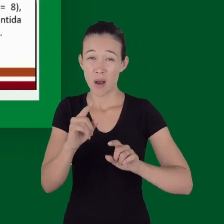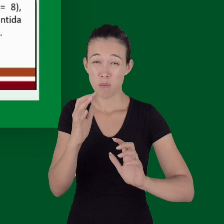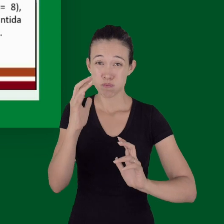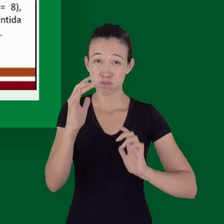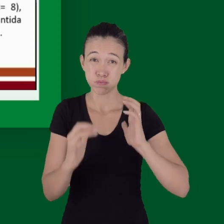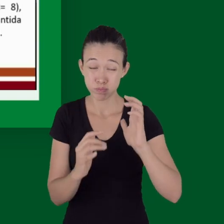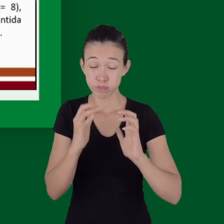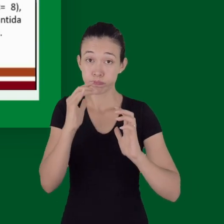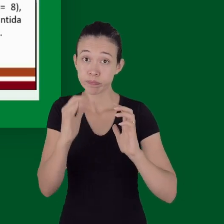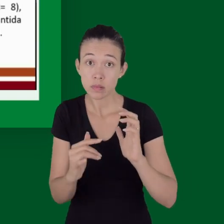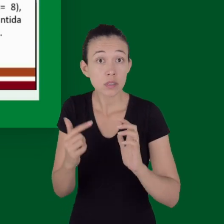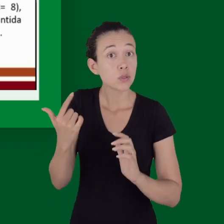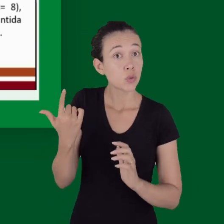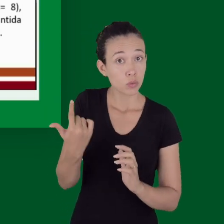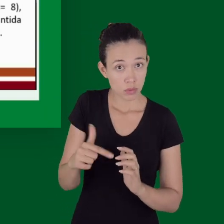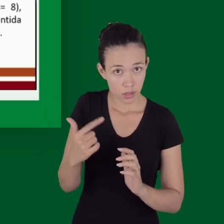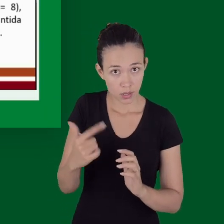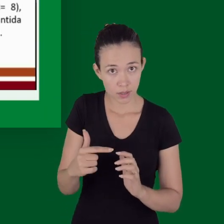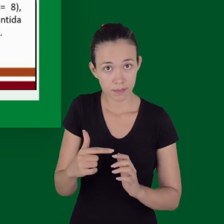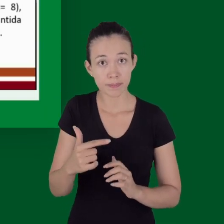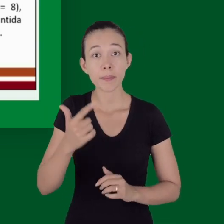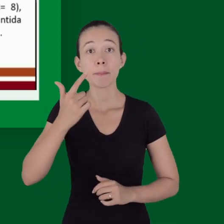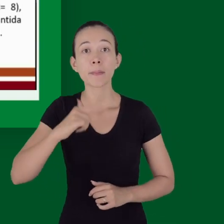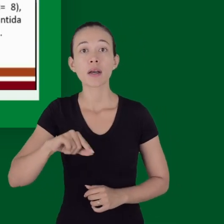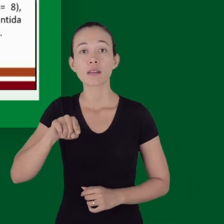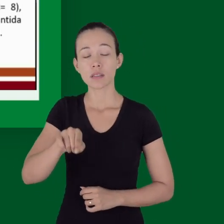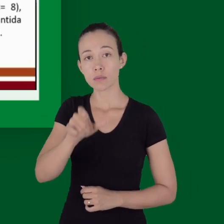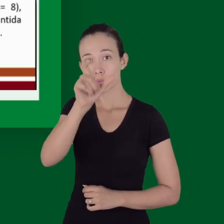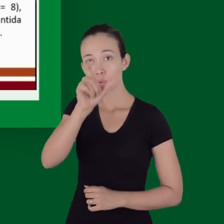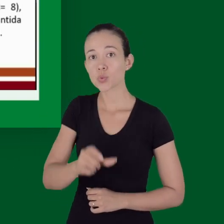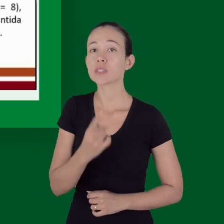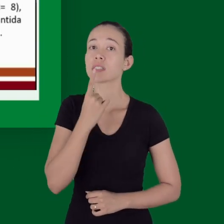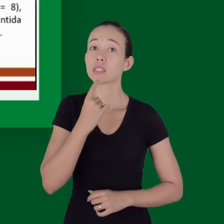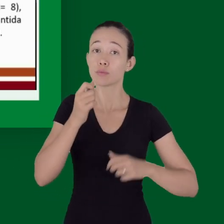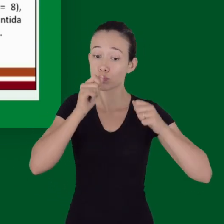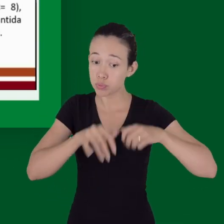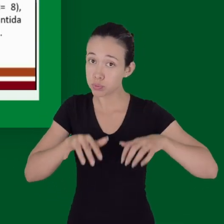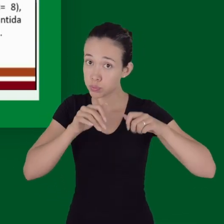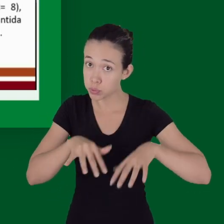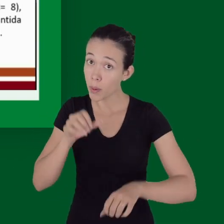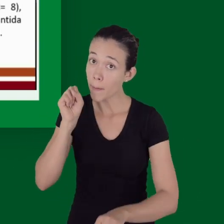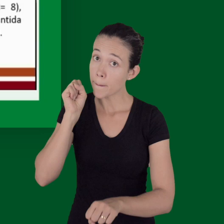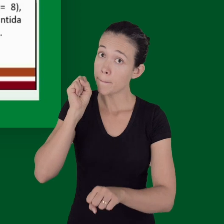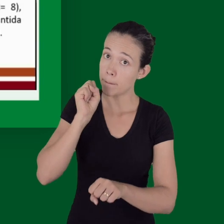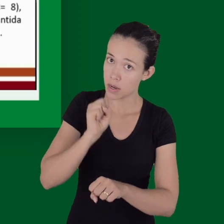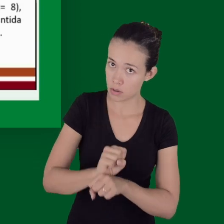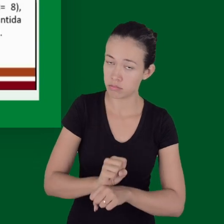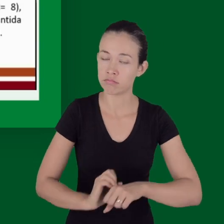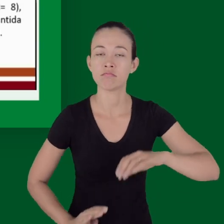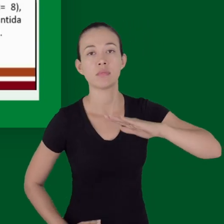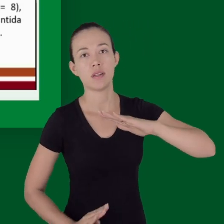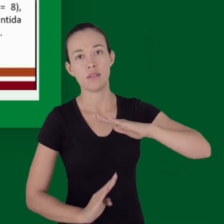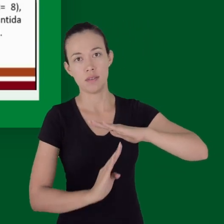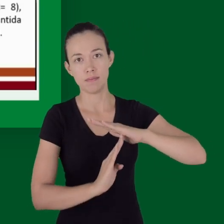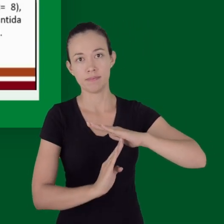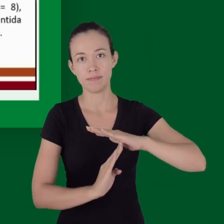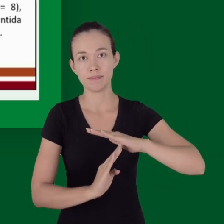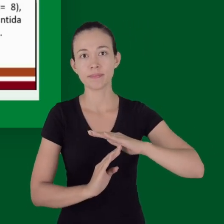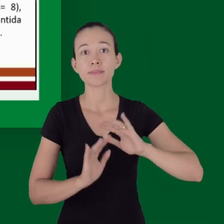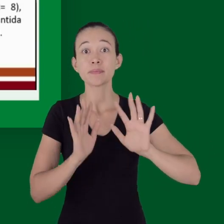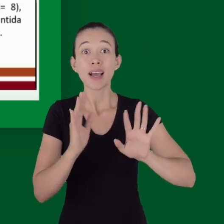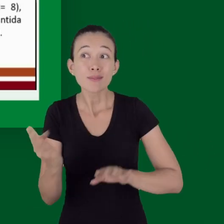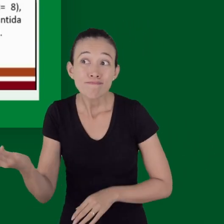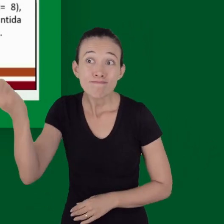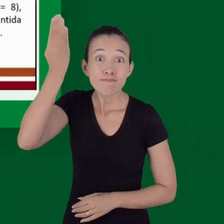a 8 o paciente está rebaixando é recomendado uma pressão arterial média seja mantida em pelo menos 80 milímetros de mercúrio